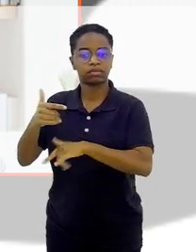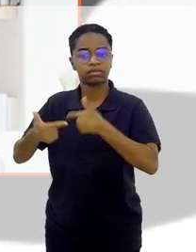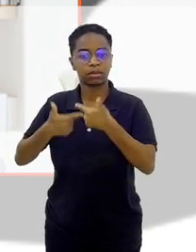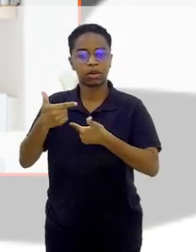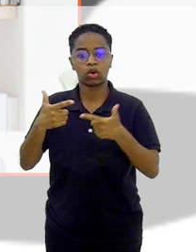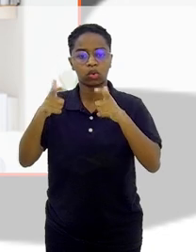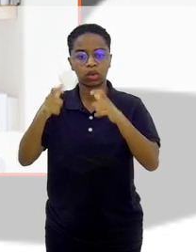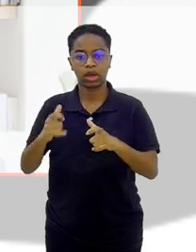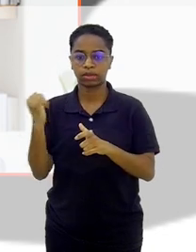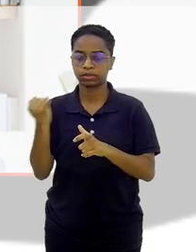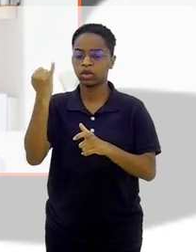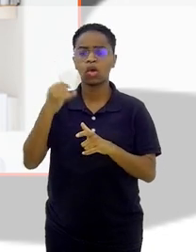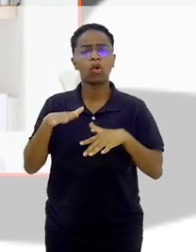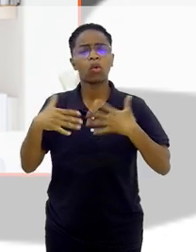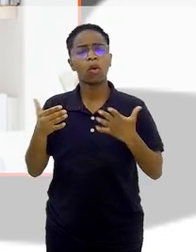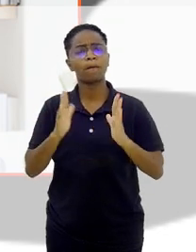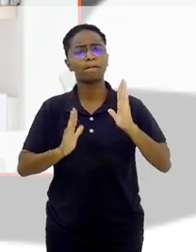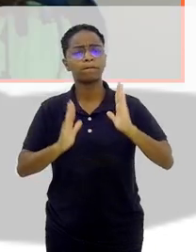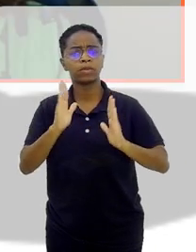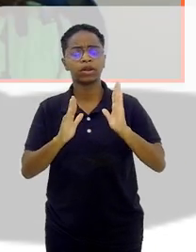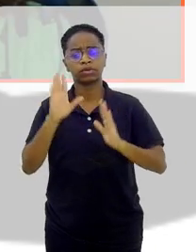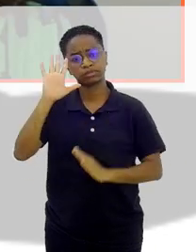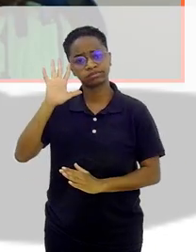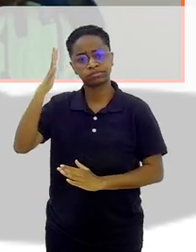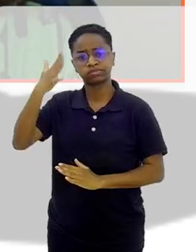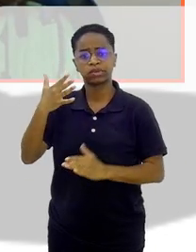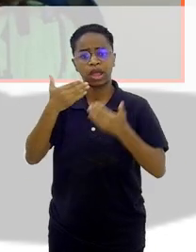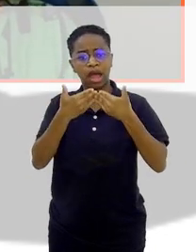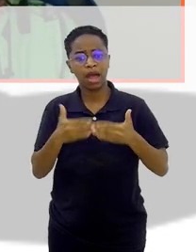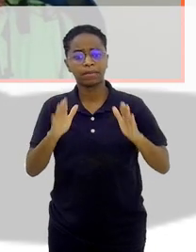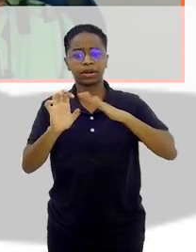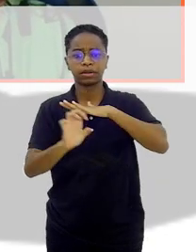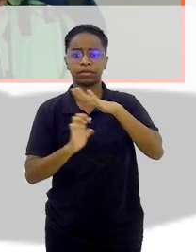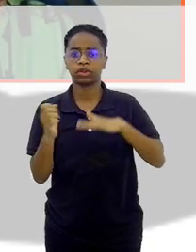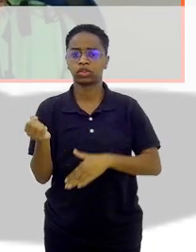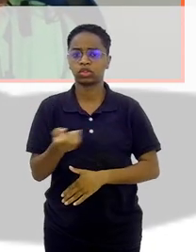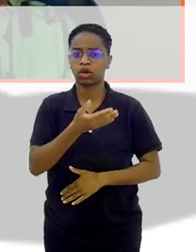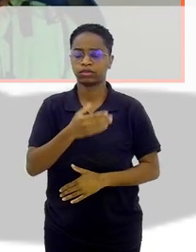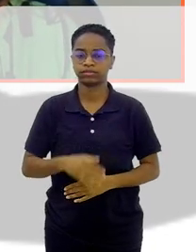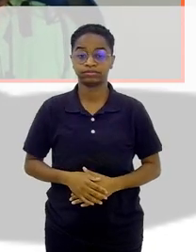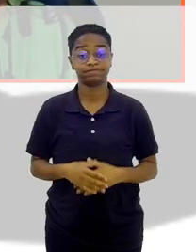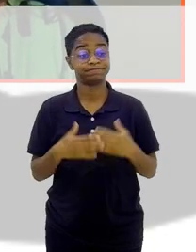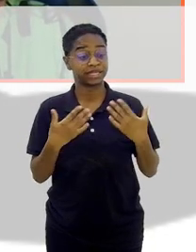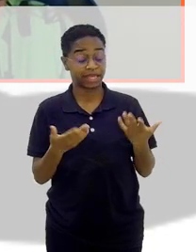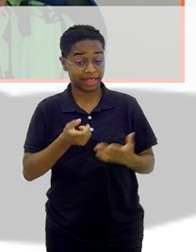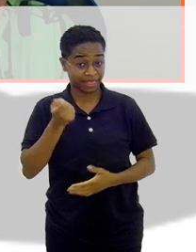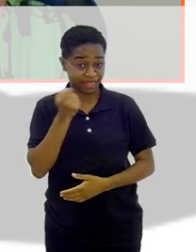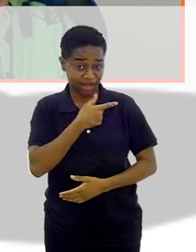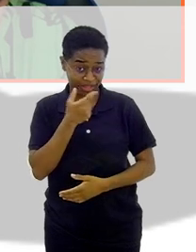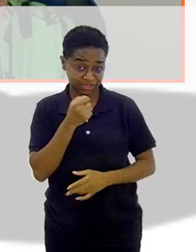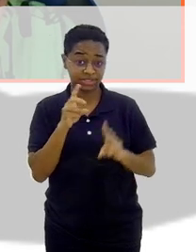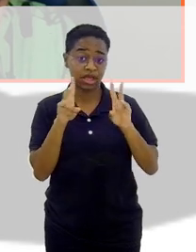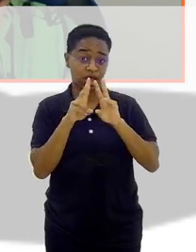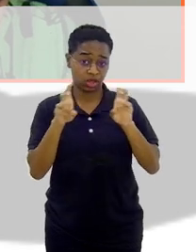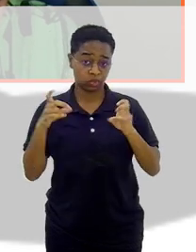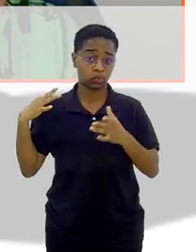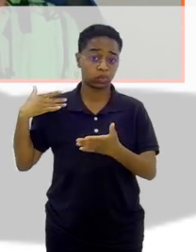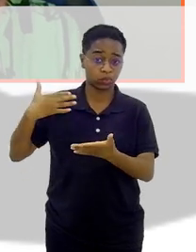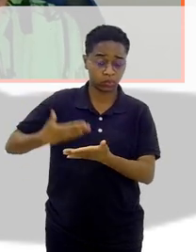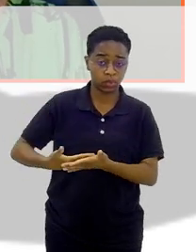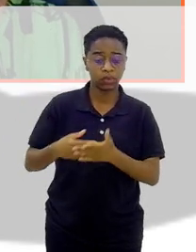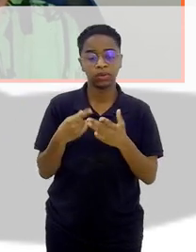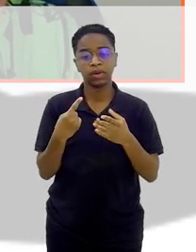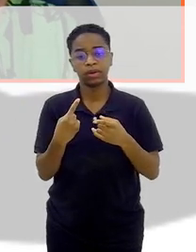você resolveu empreender e abrir uma mídia? Então, é engraçado isso, né? Essa trajetória.